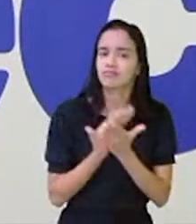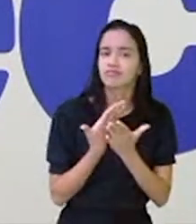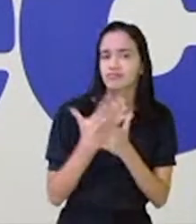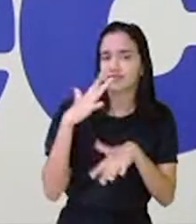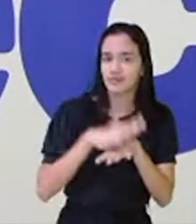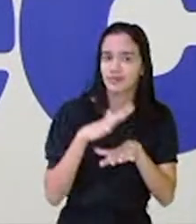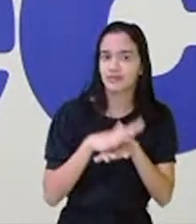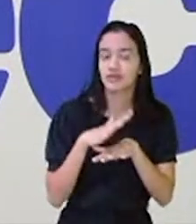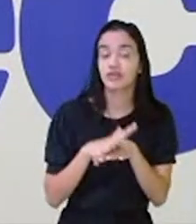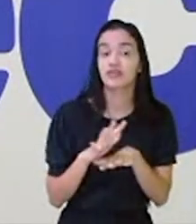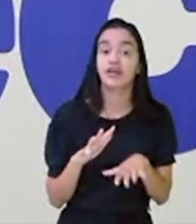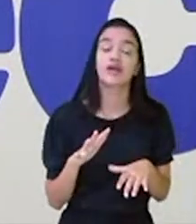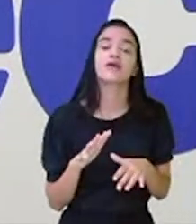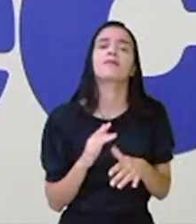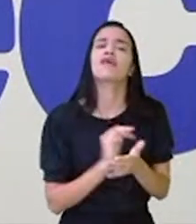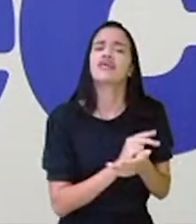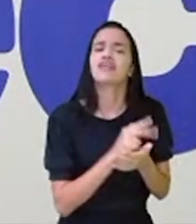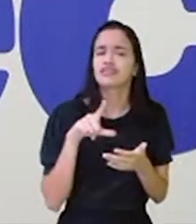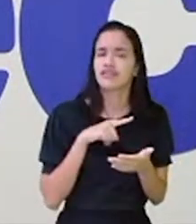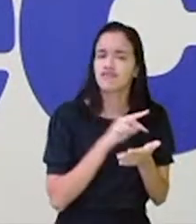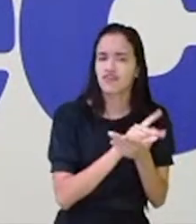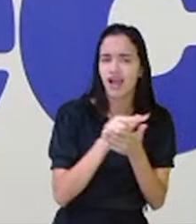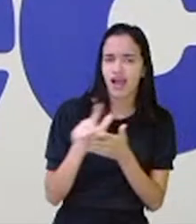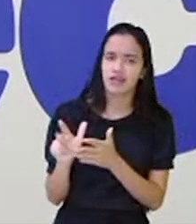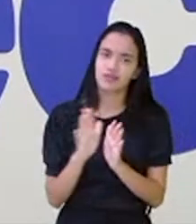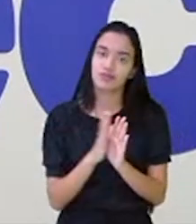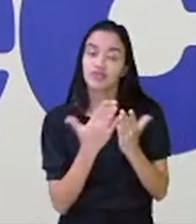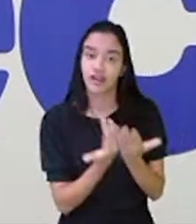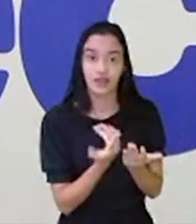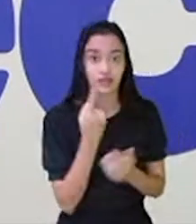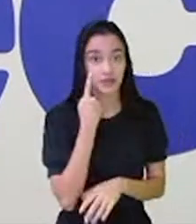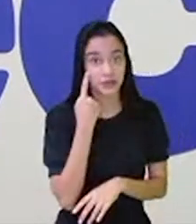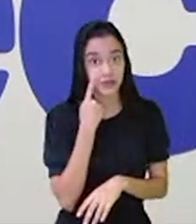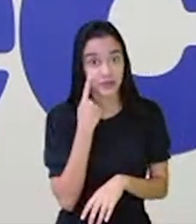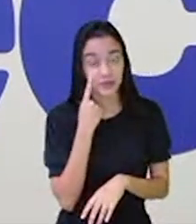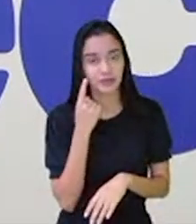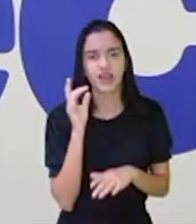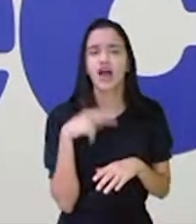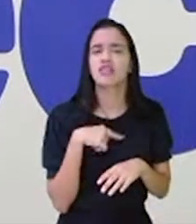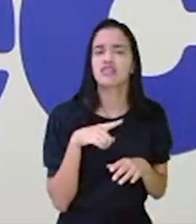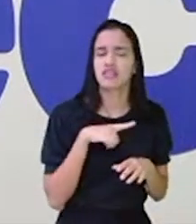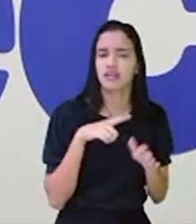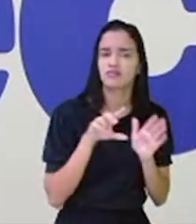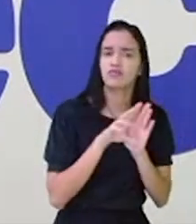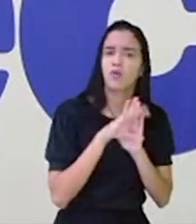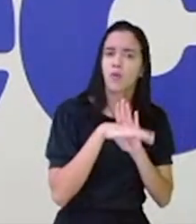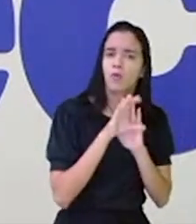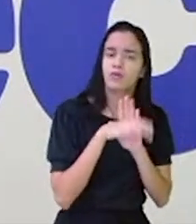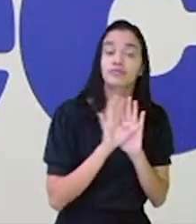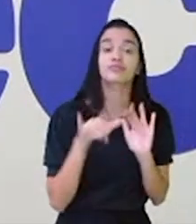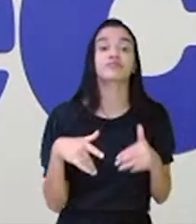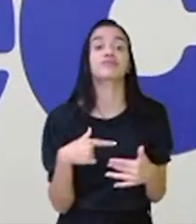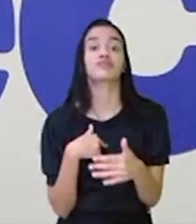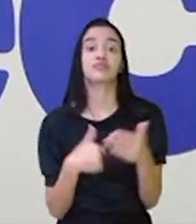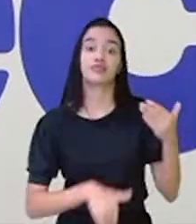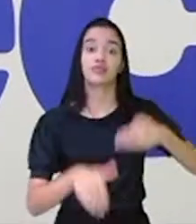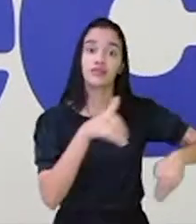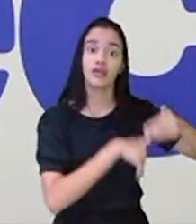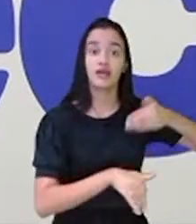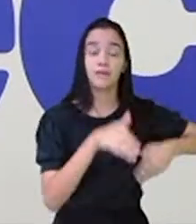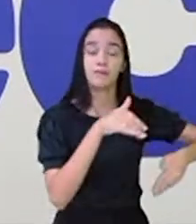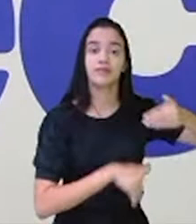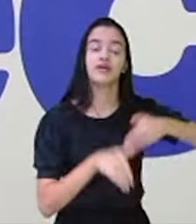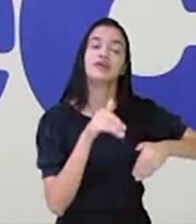trabalham aí conceitos da matemática. Então, fica ligadinhos. Professora Mauricêa, tem aqui a participação